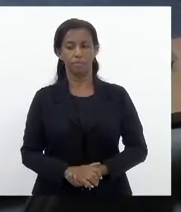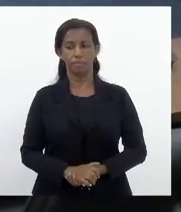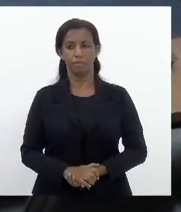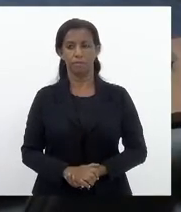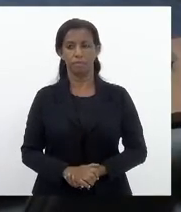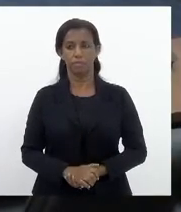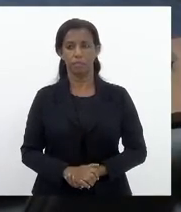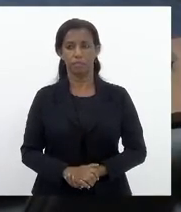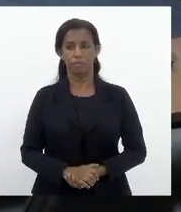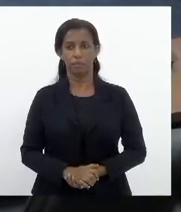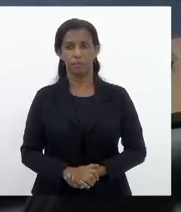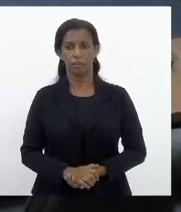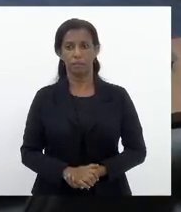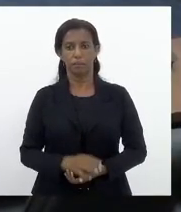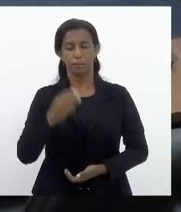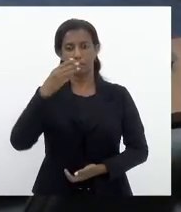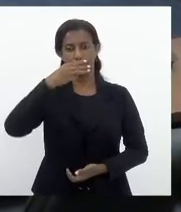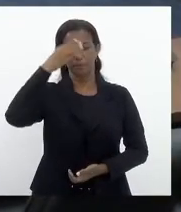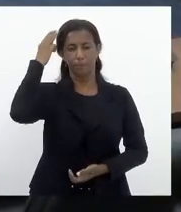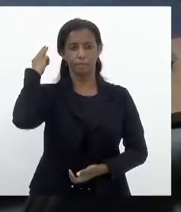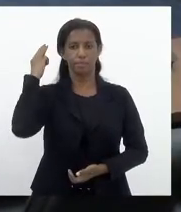Deputado Márcio Pacheco.